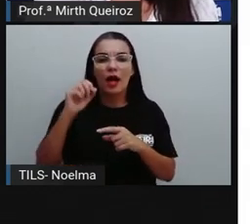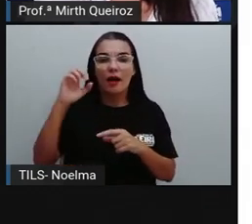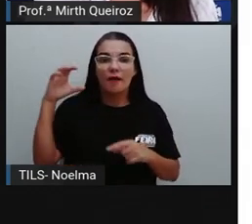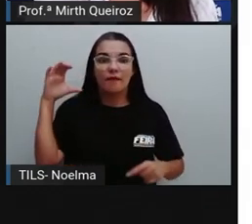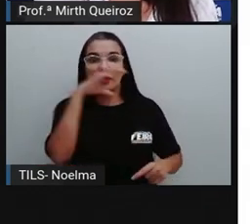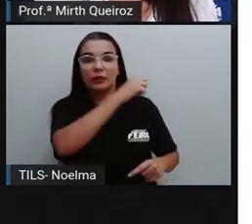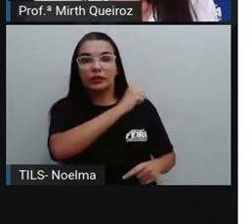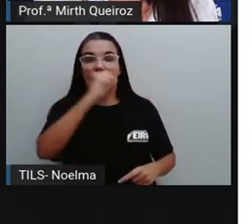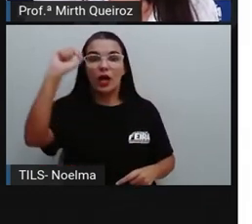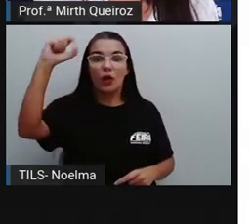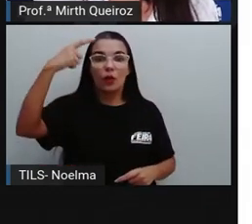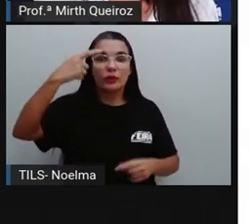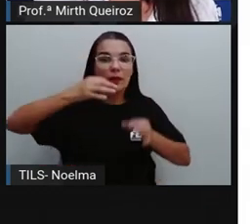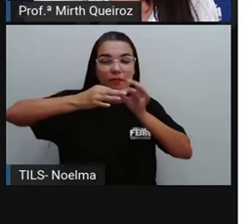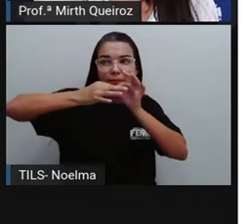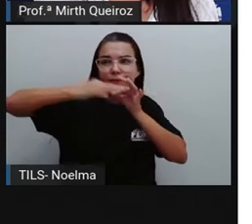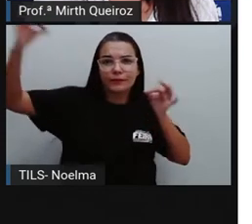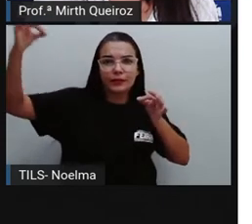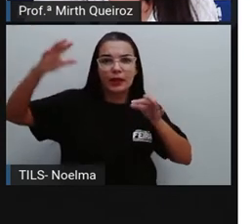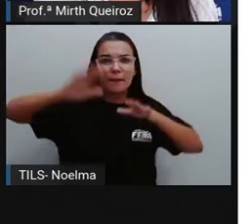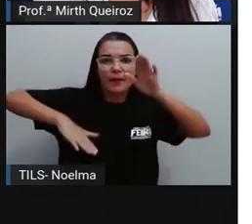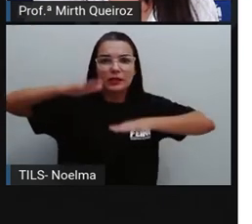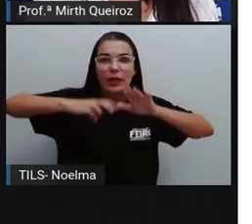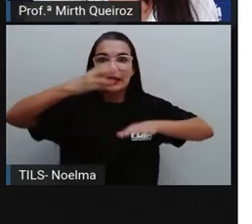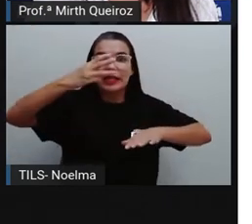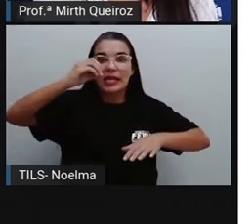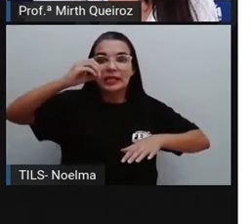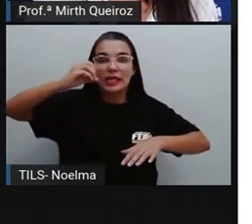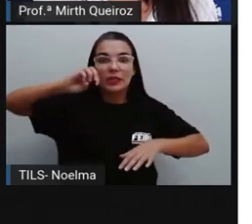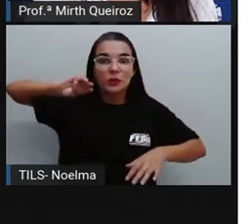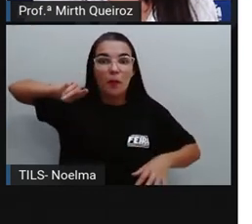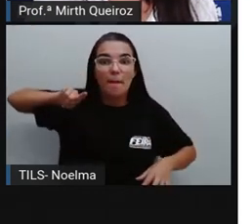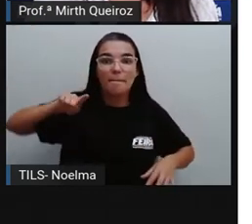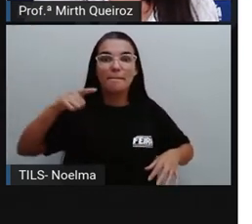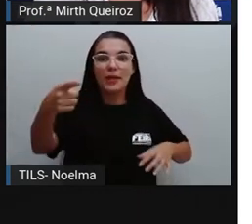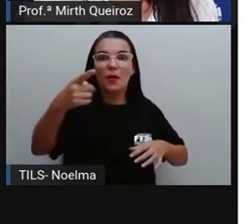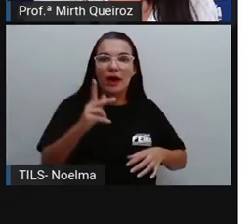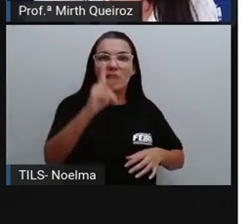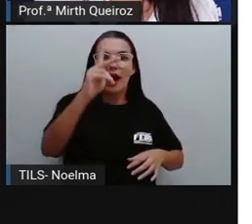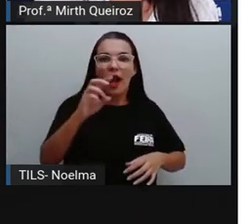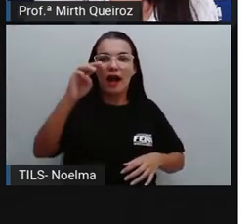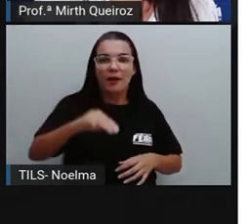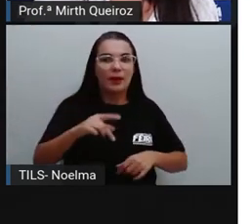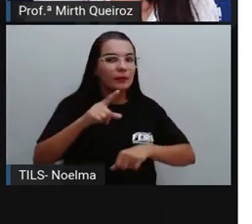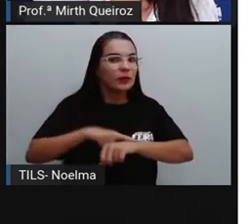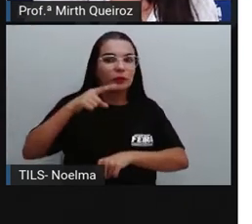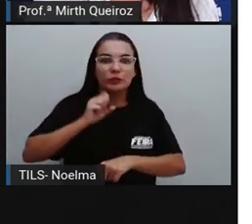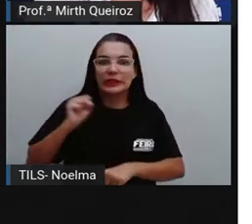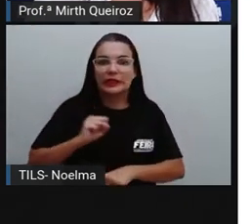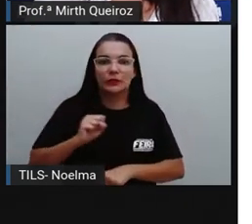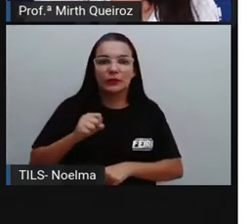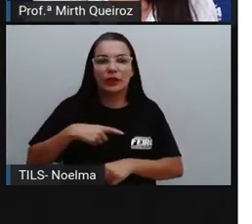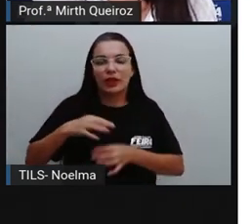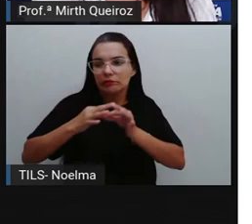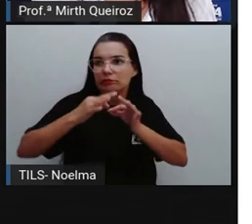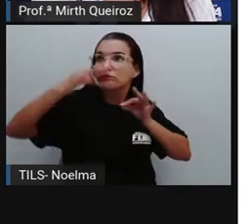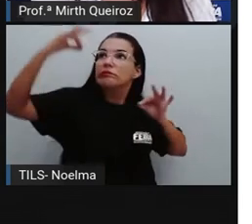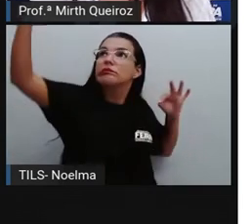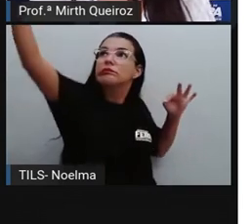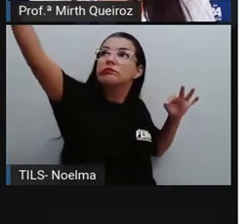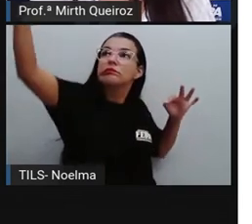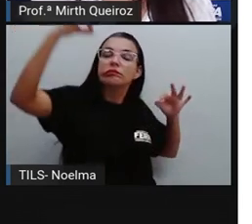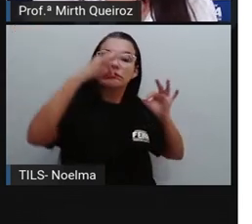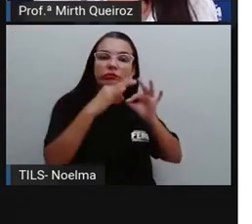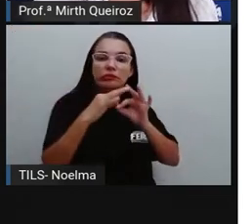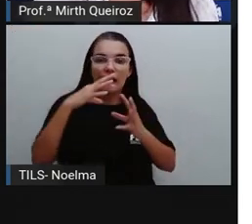é finita. Aproximadamente 300 mil quilômetros por segundo. E a distância entre